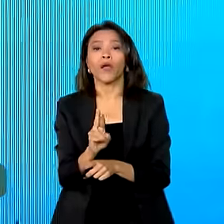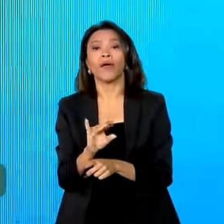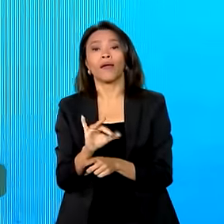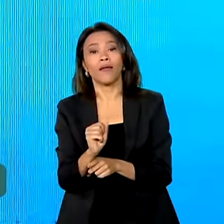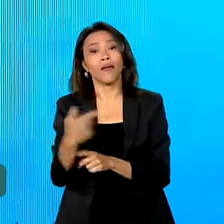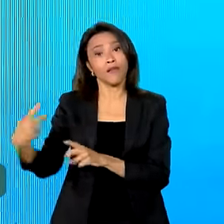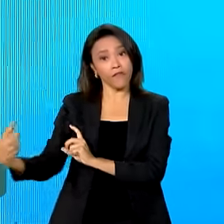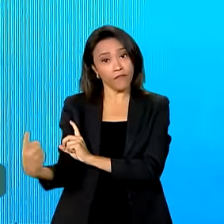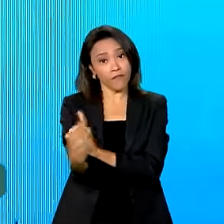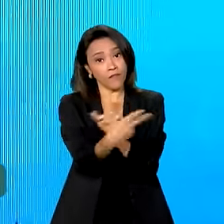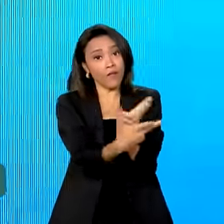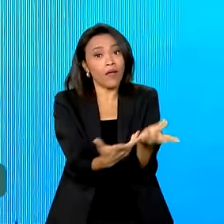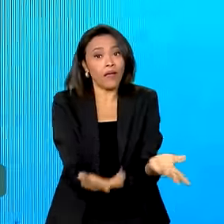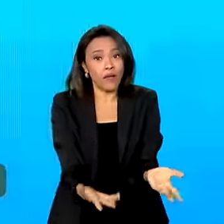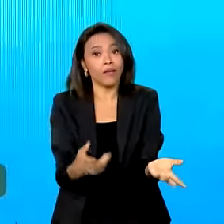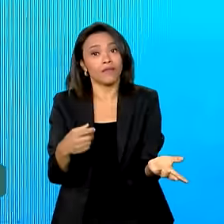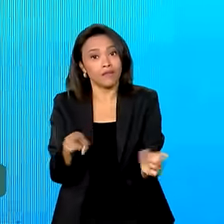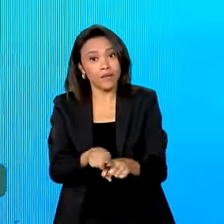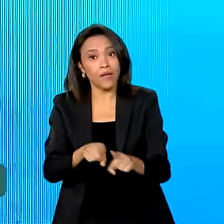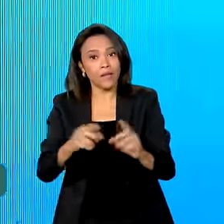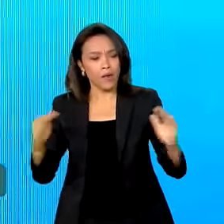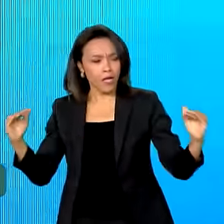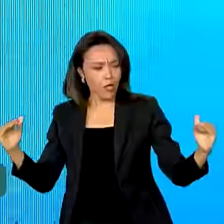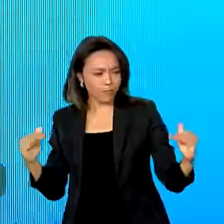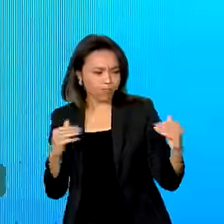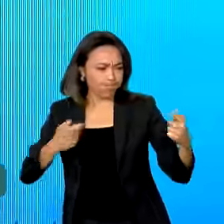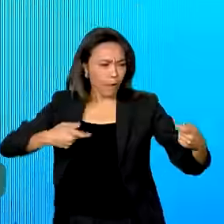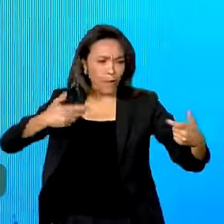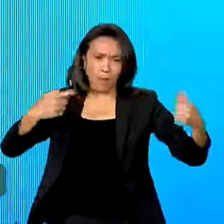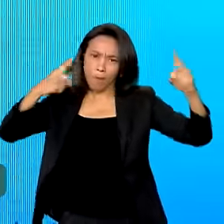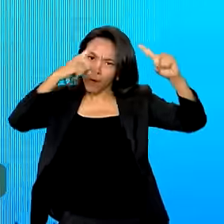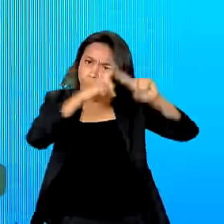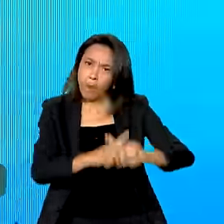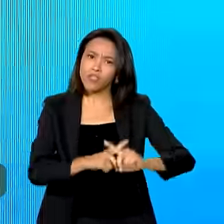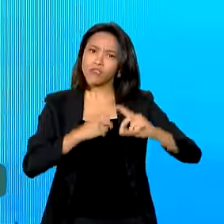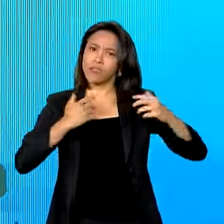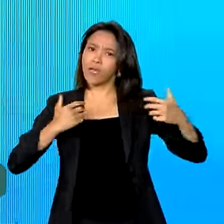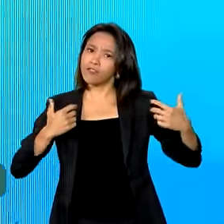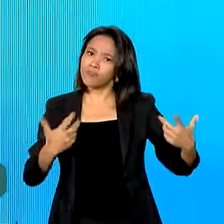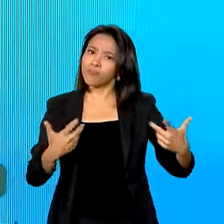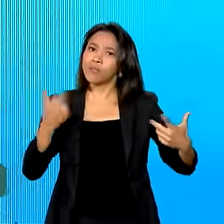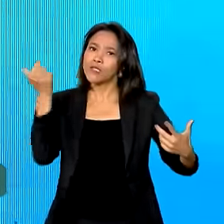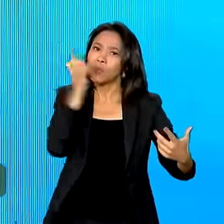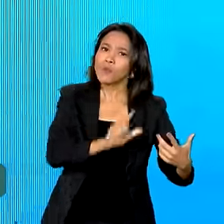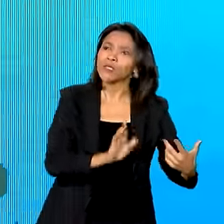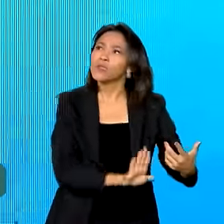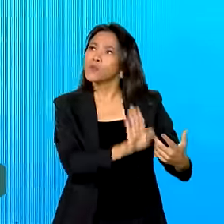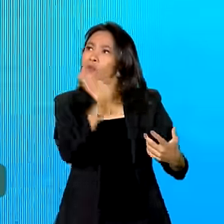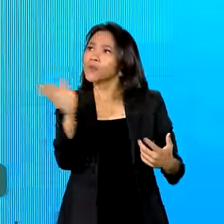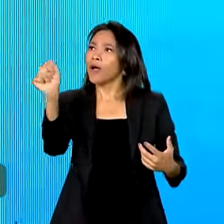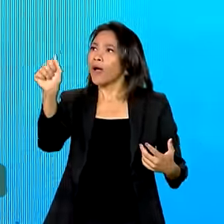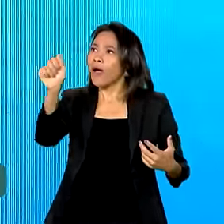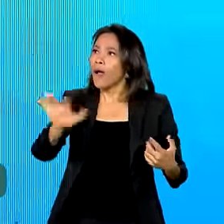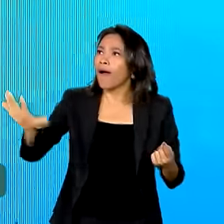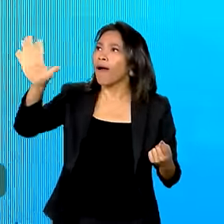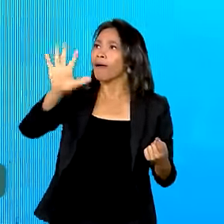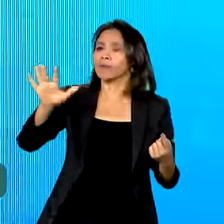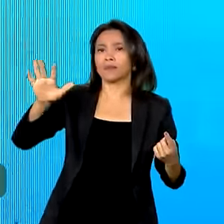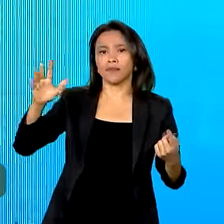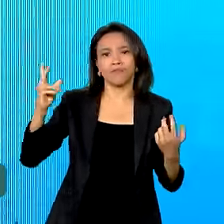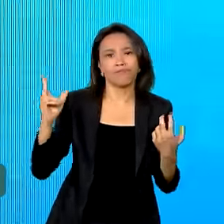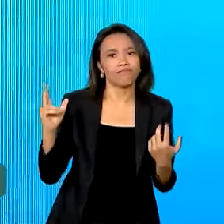produtos para que não precise passear e ganhar competitividade para acessar a Ásia, o Oriente Médio, a Europa,